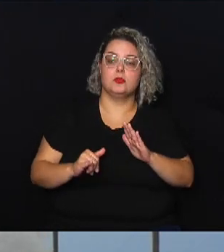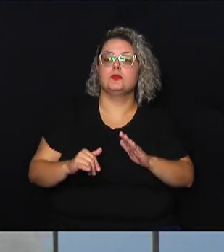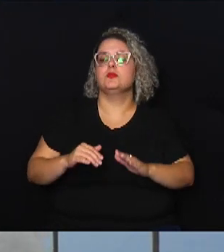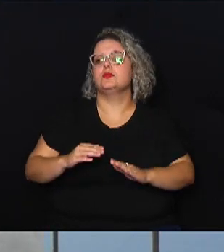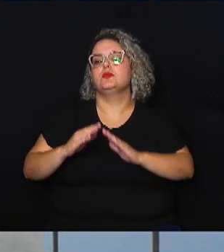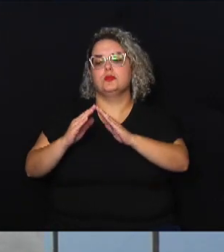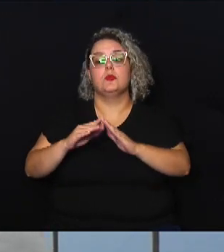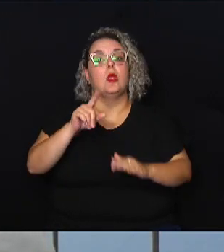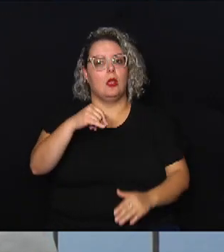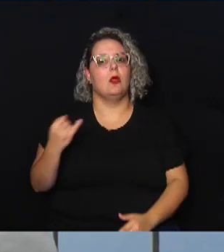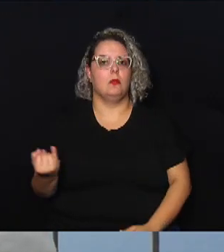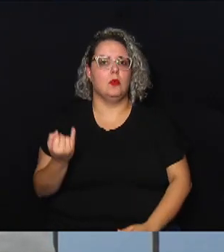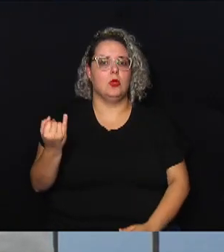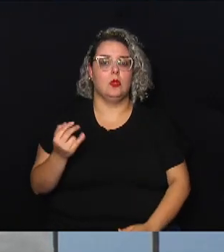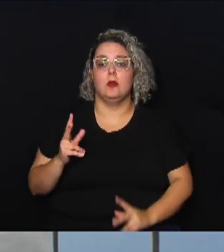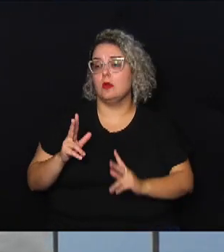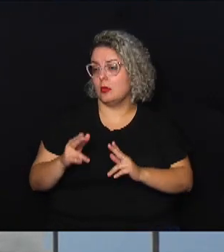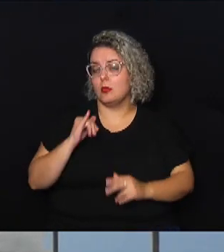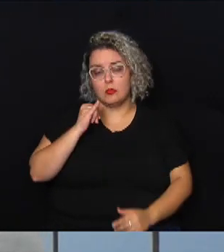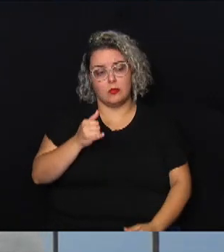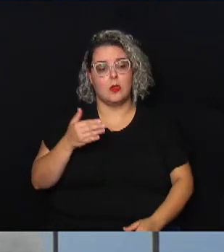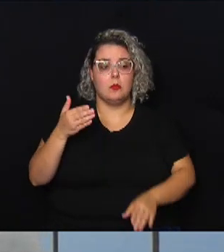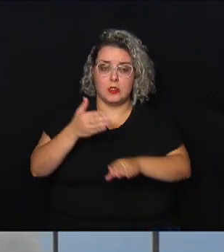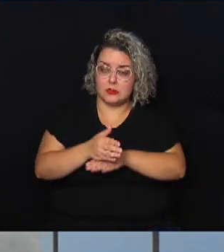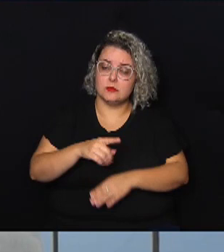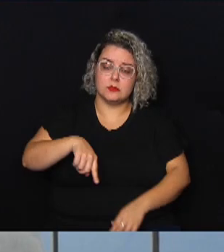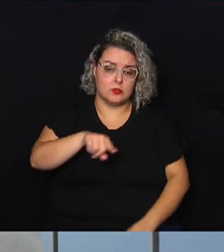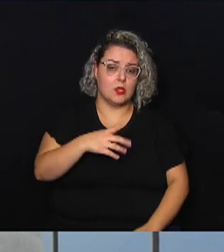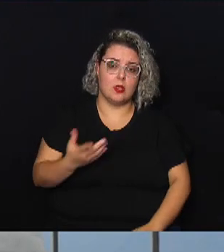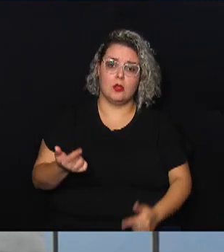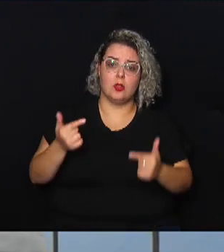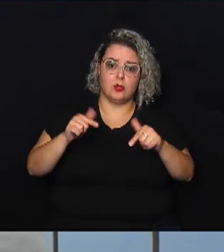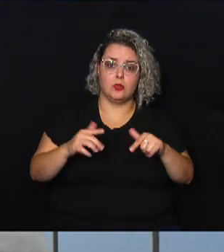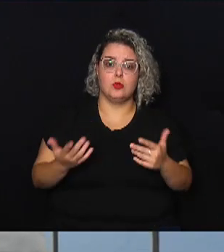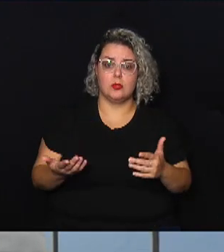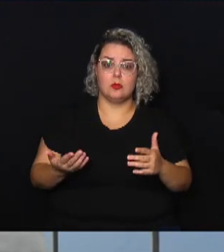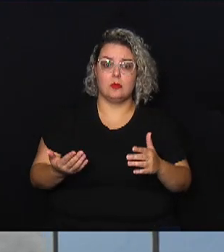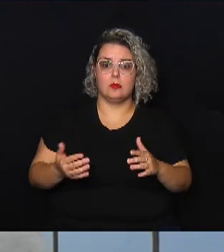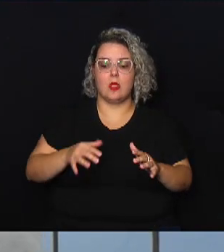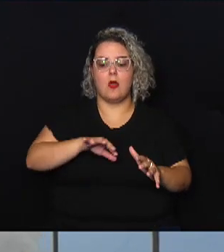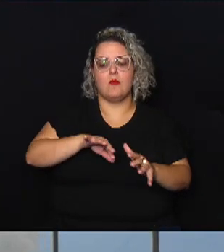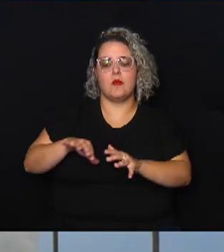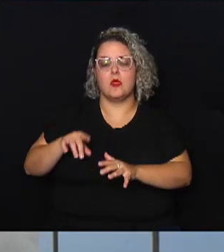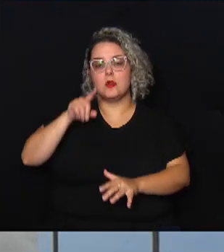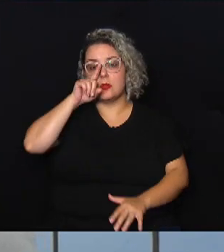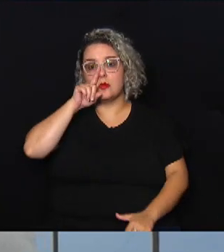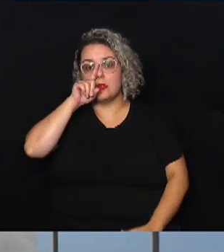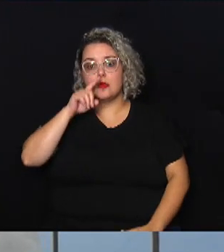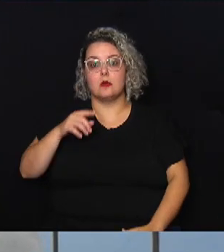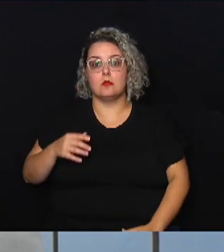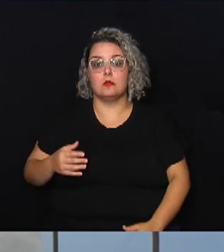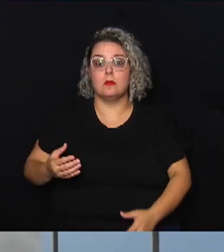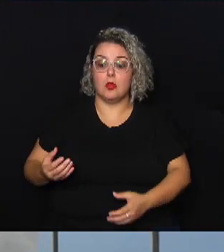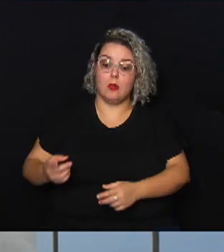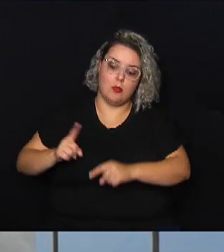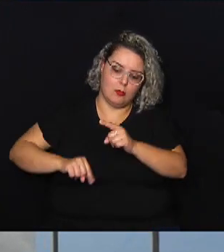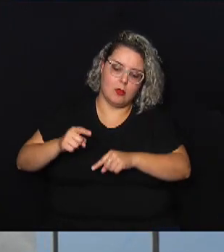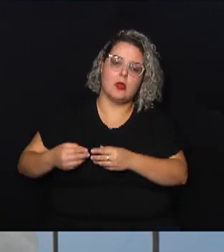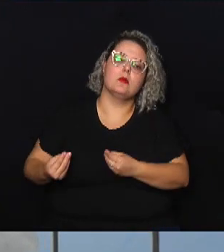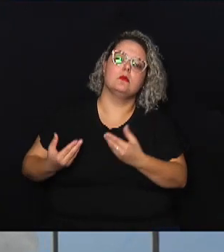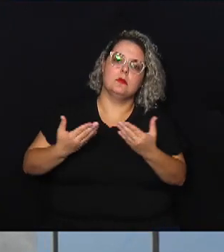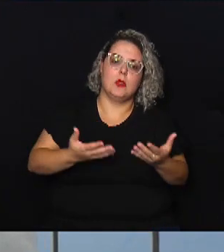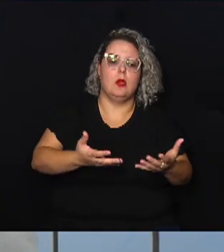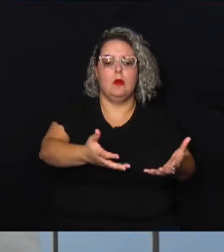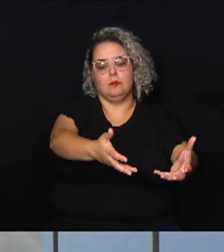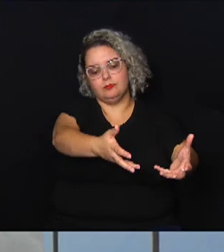importante e como eu falei a participação deles né às vezes num local ali fora da zona de risco né às vezes até para carregar um material ali para trás